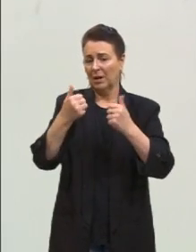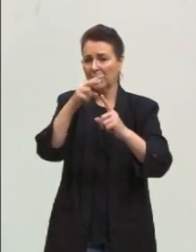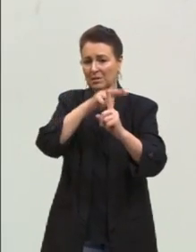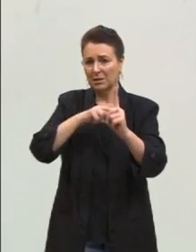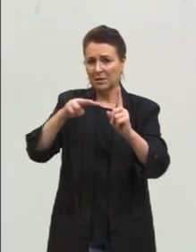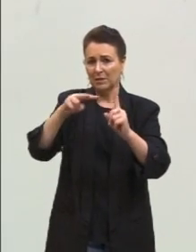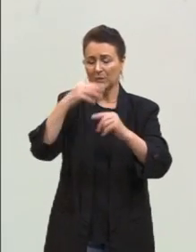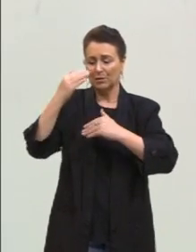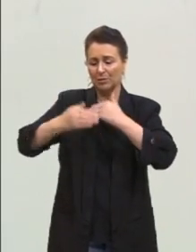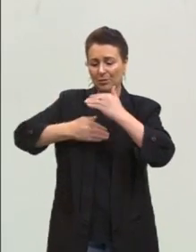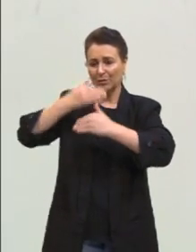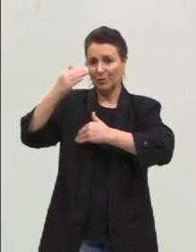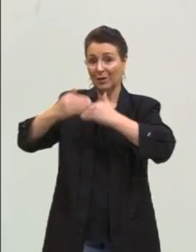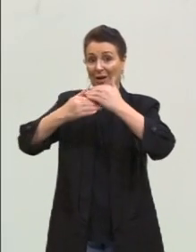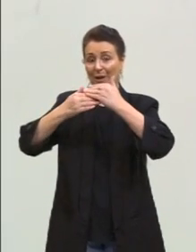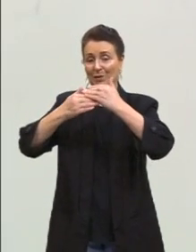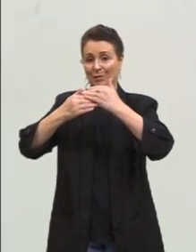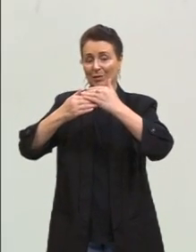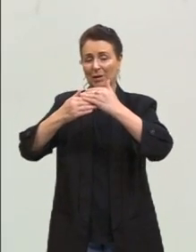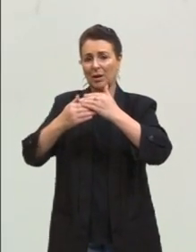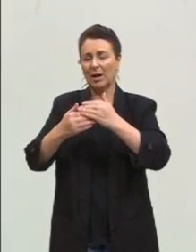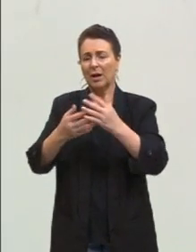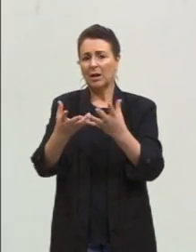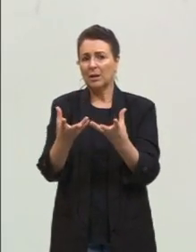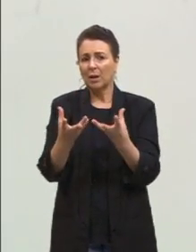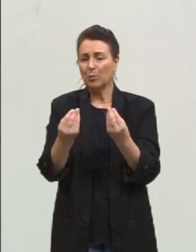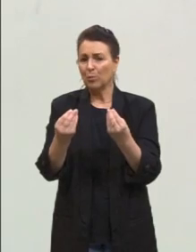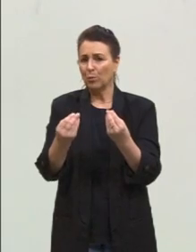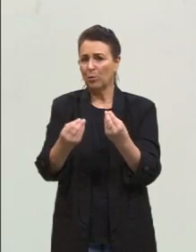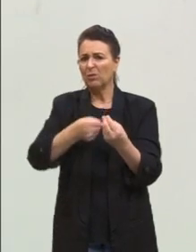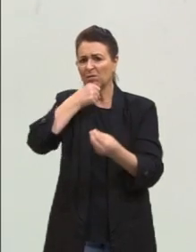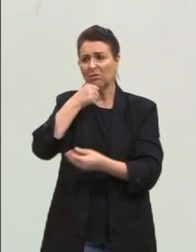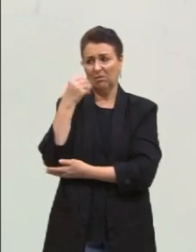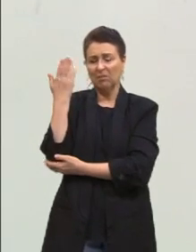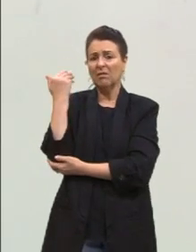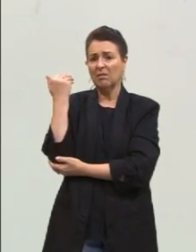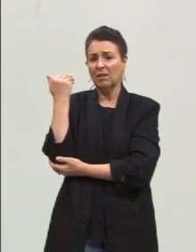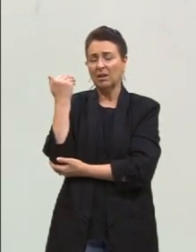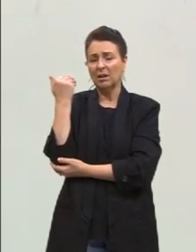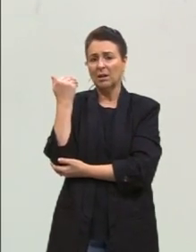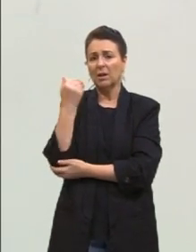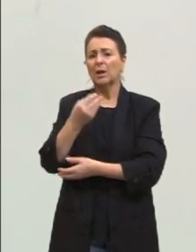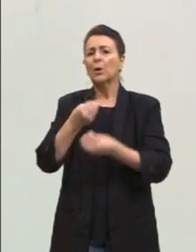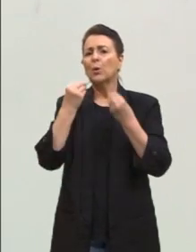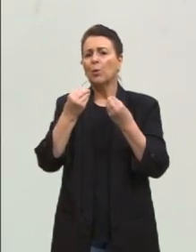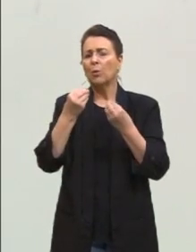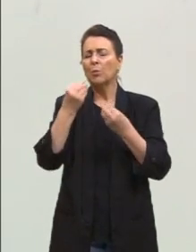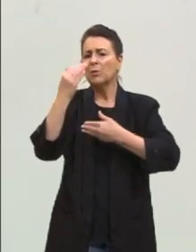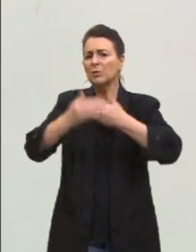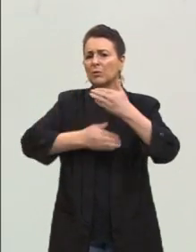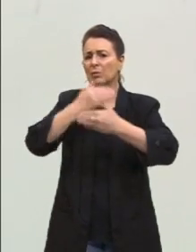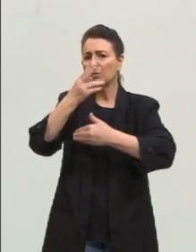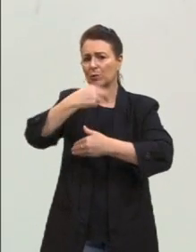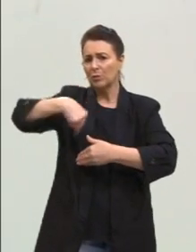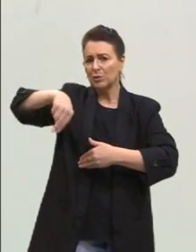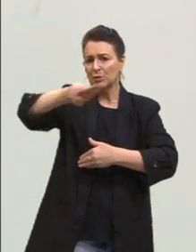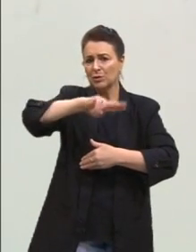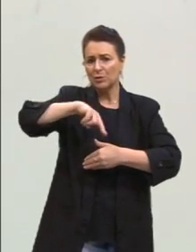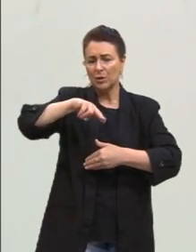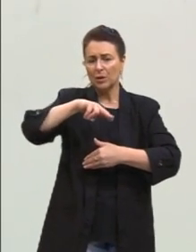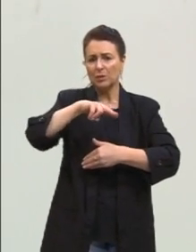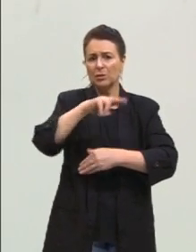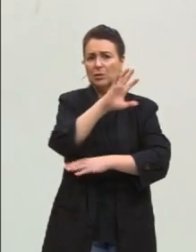progresso, de desenvolvimento, ela está muito antiquada, está muito ultrapassada. E o quão desenvolvido é a gente destruir nossas